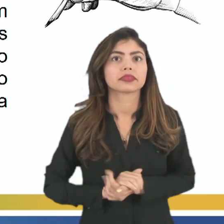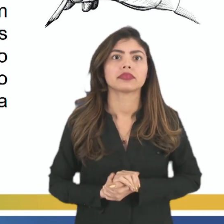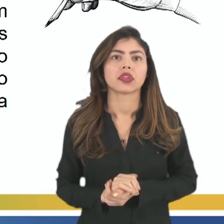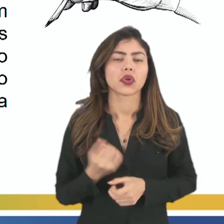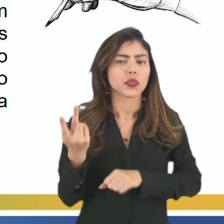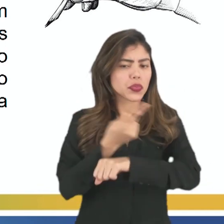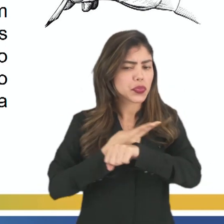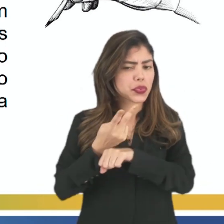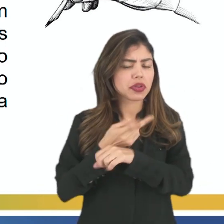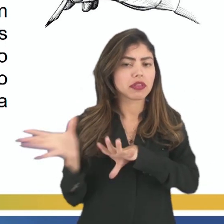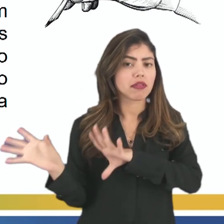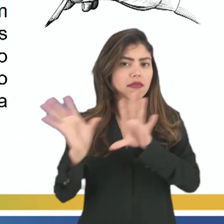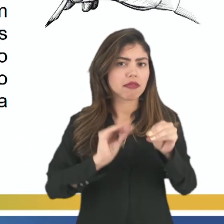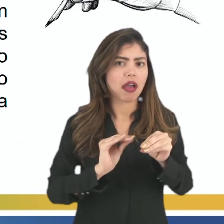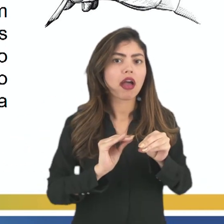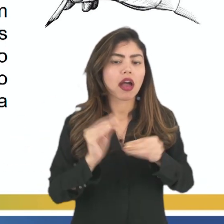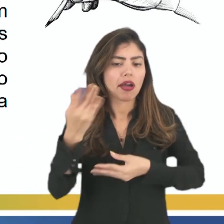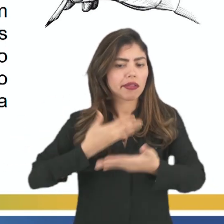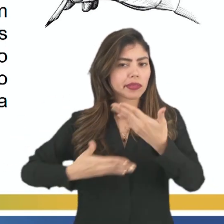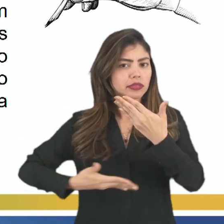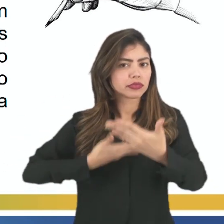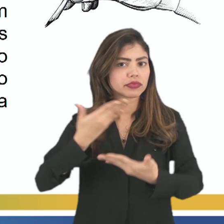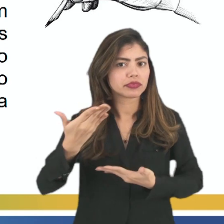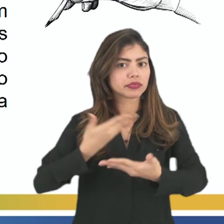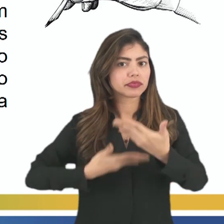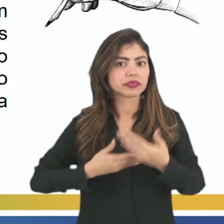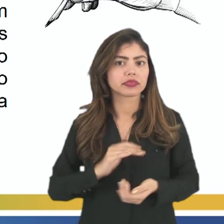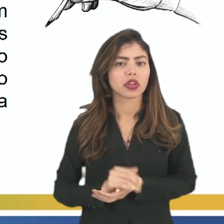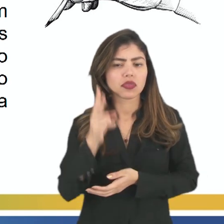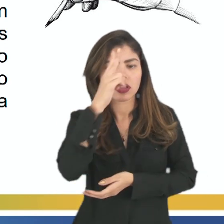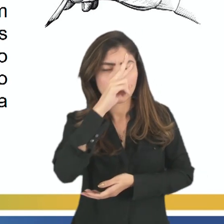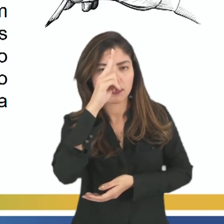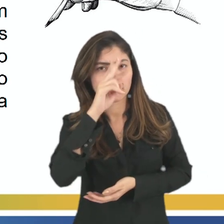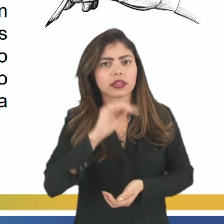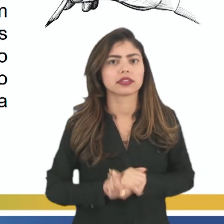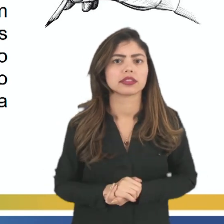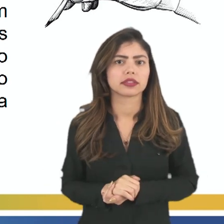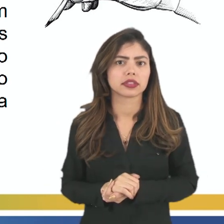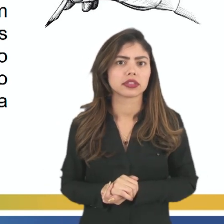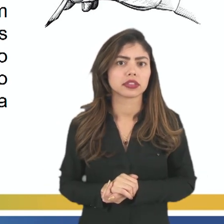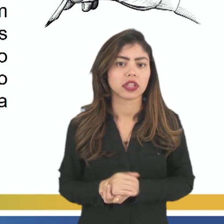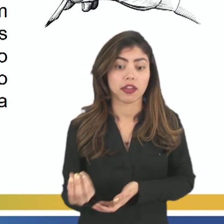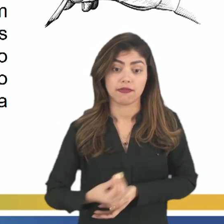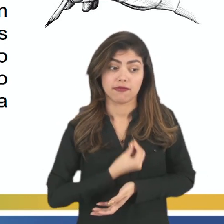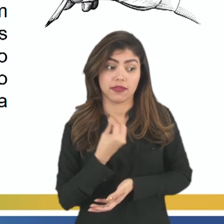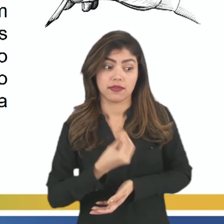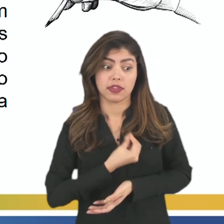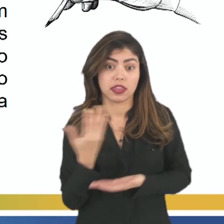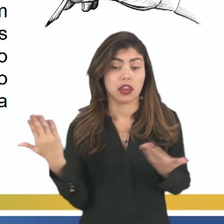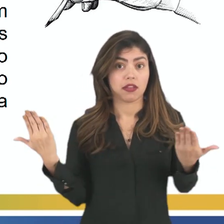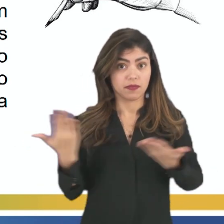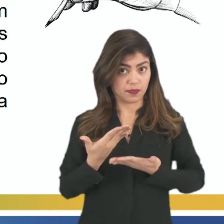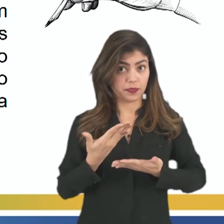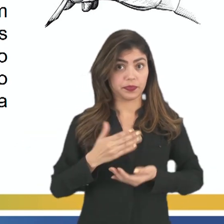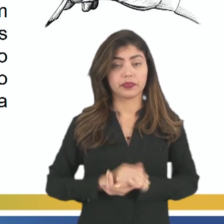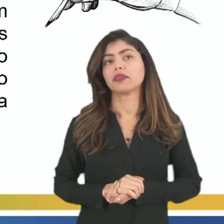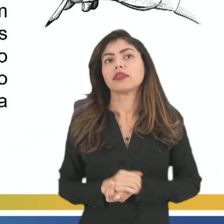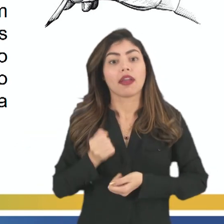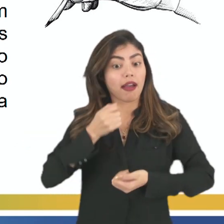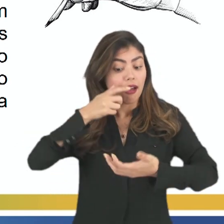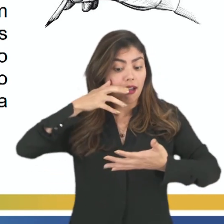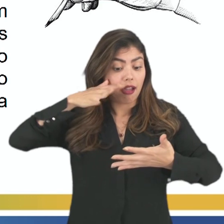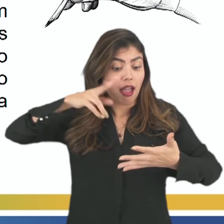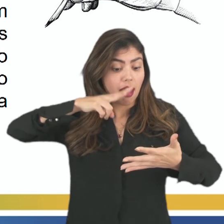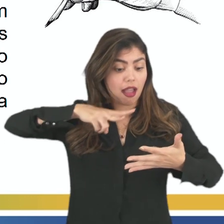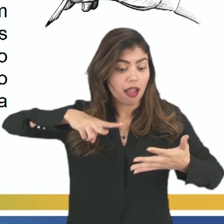procurando levá-lo a compartilhar suas lembranças de uma forma vívida, de uma forma que encante